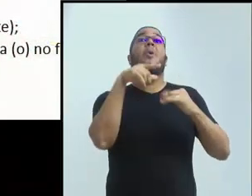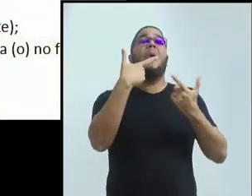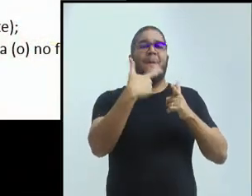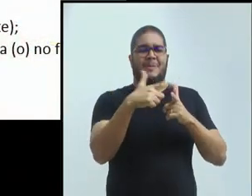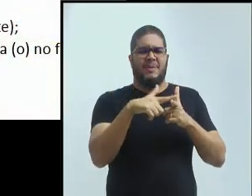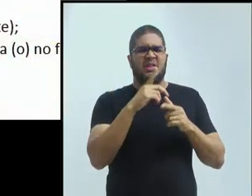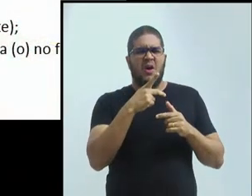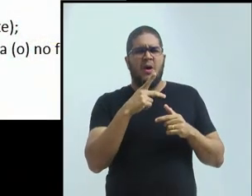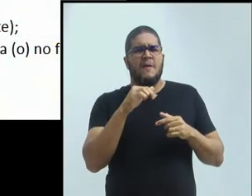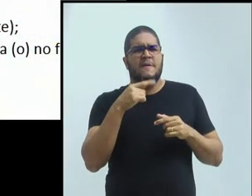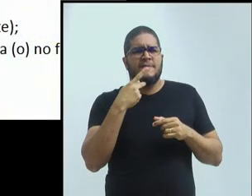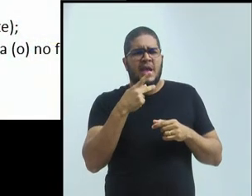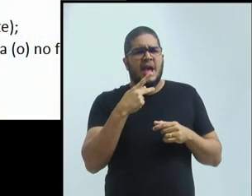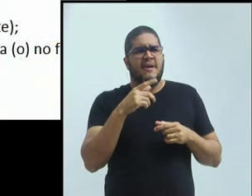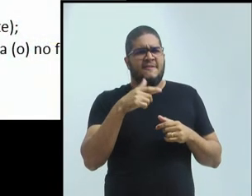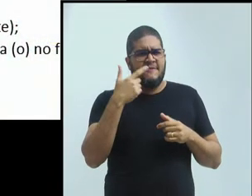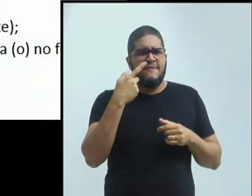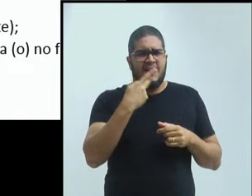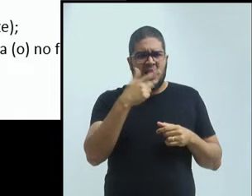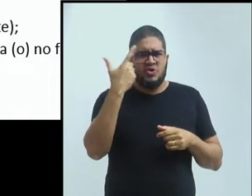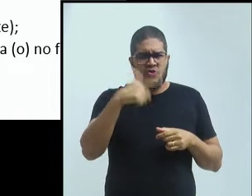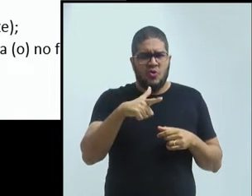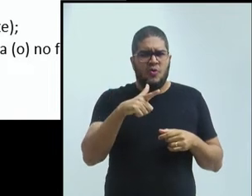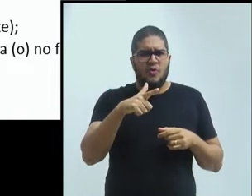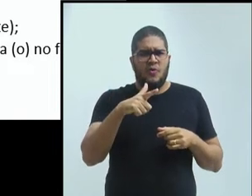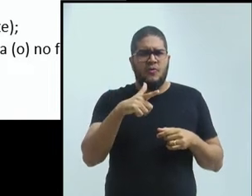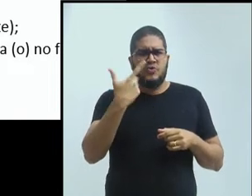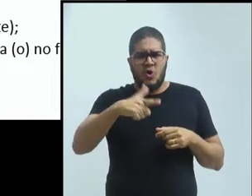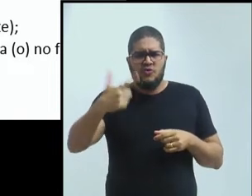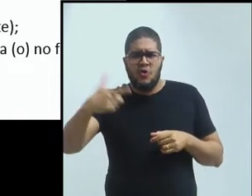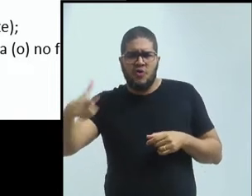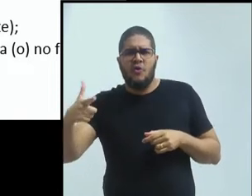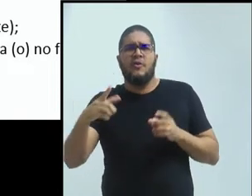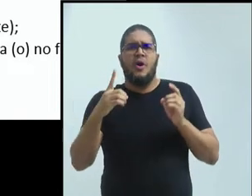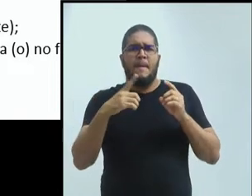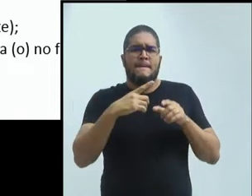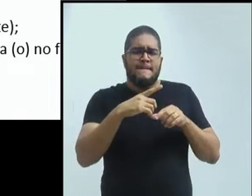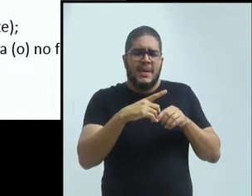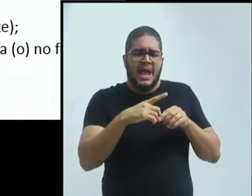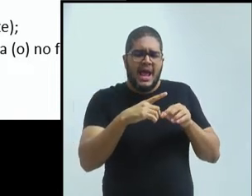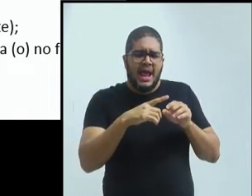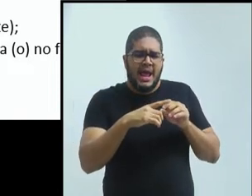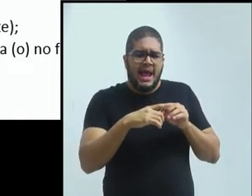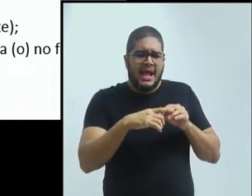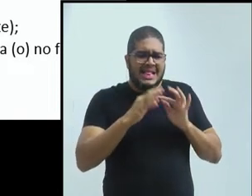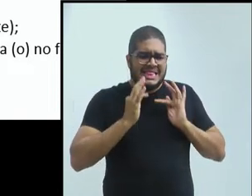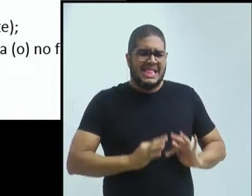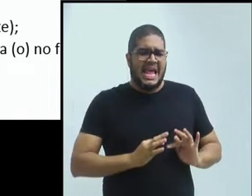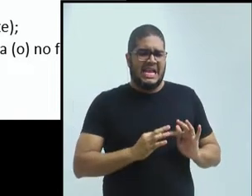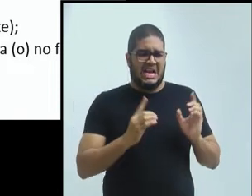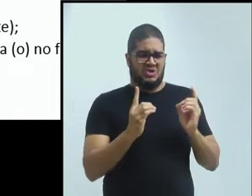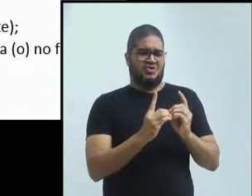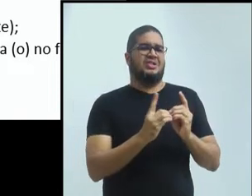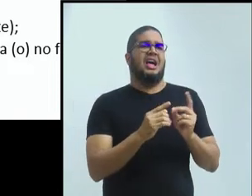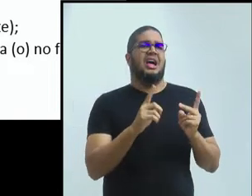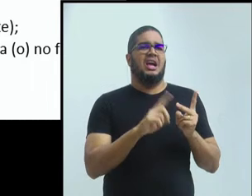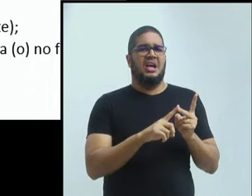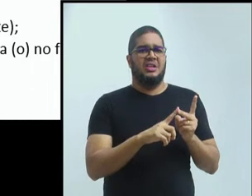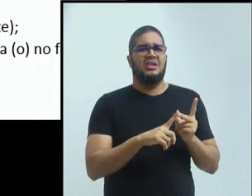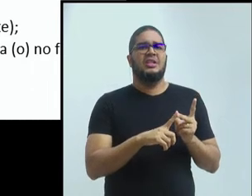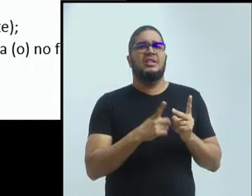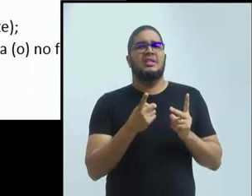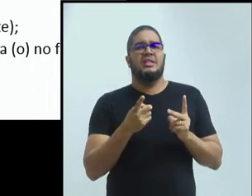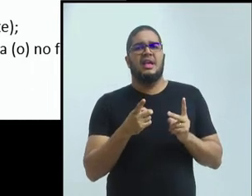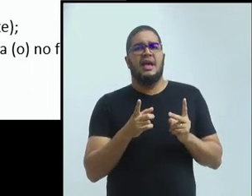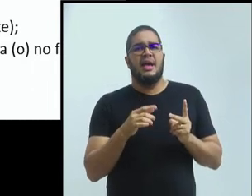repetição de procedimentos didáticos, sequenciação de conteúdos, e a gente vai vendo o quanto isso está condicionado à própria reunião